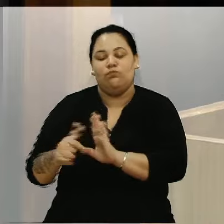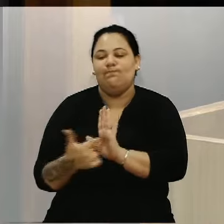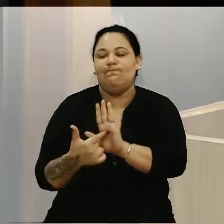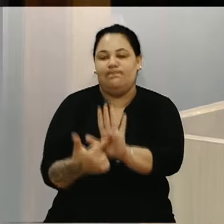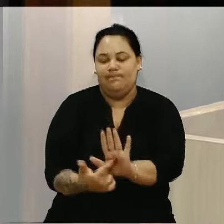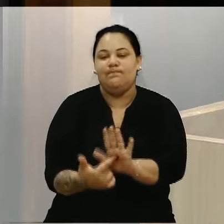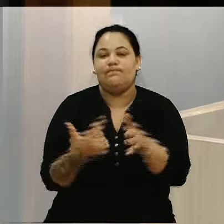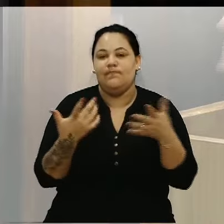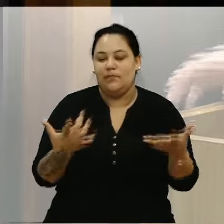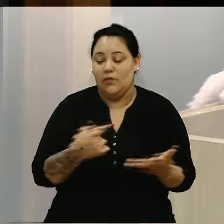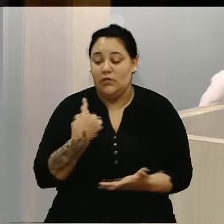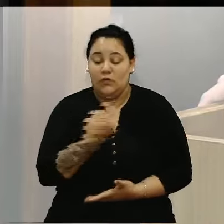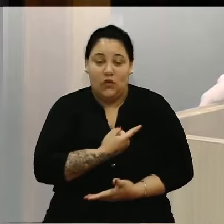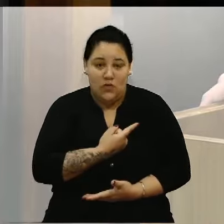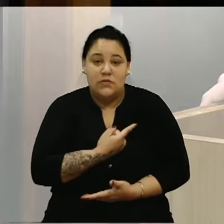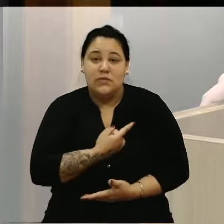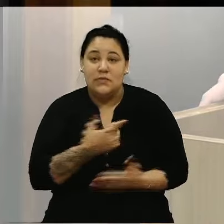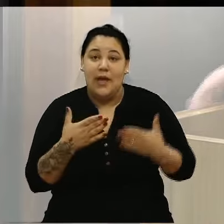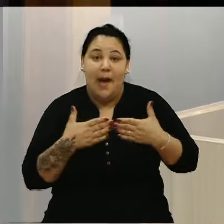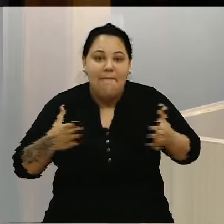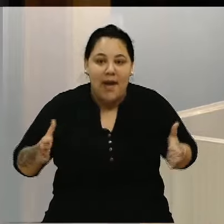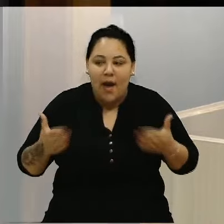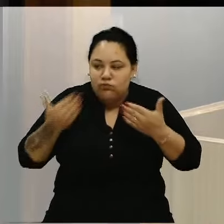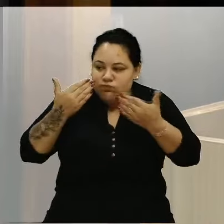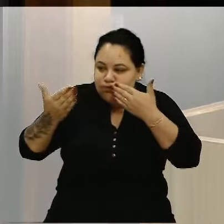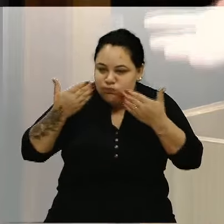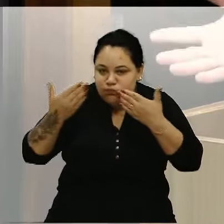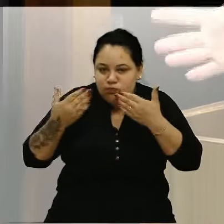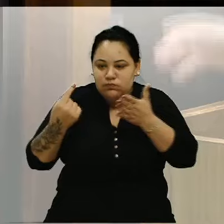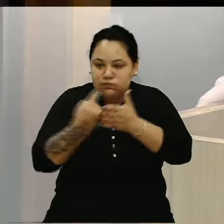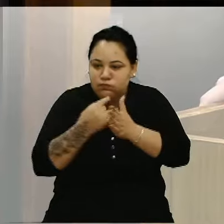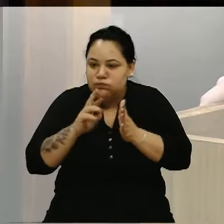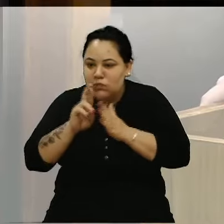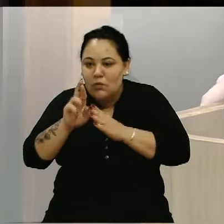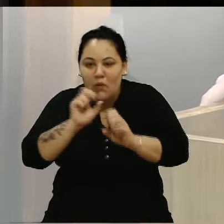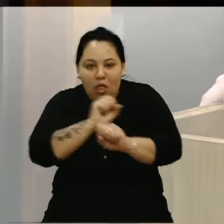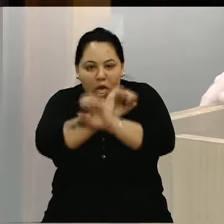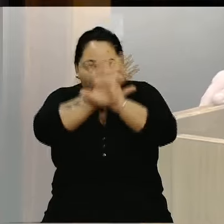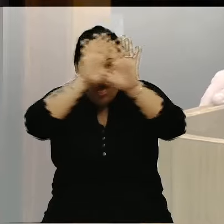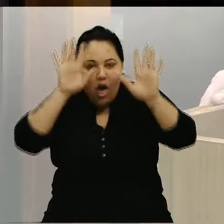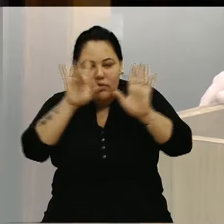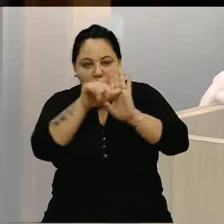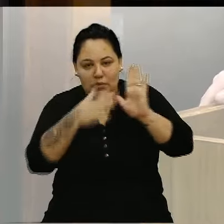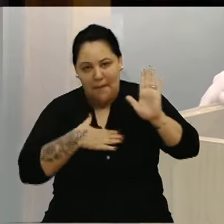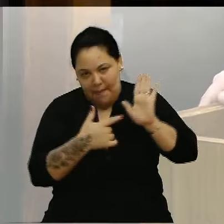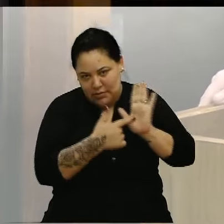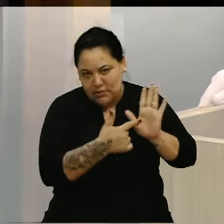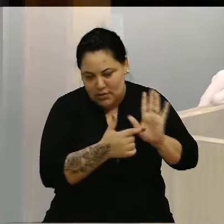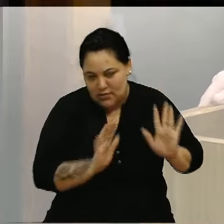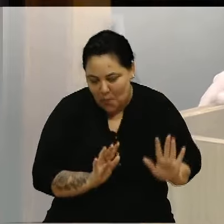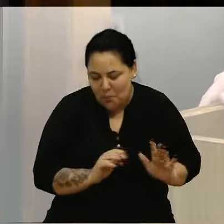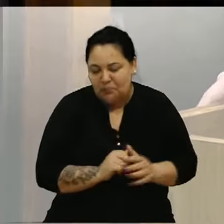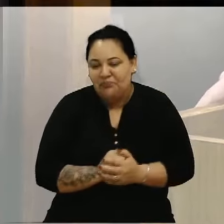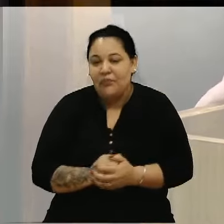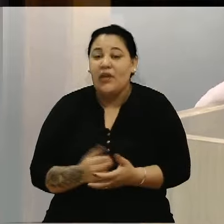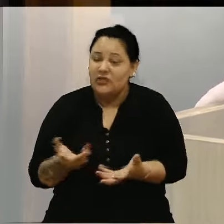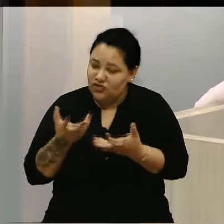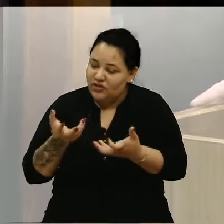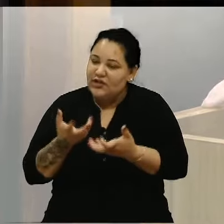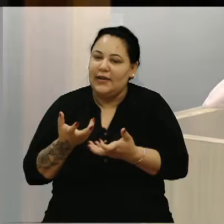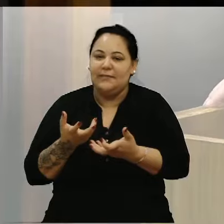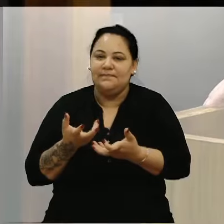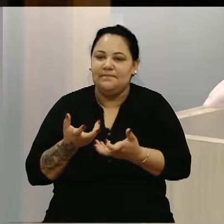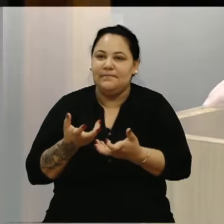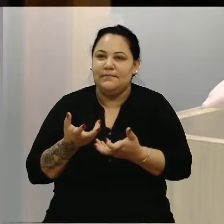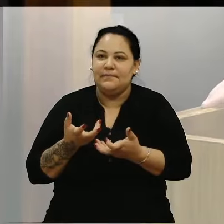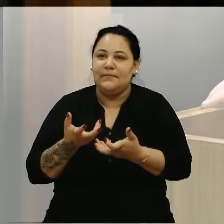Estaremos dispostos A tirar dúvidas A explanar melhor a ideia E a gente quer aqui trazer sim O engajamento